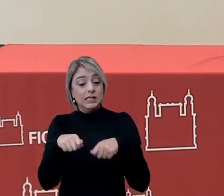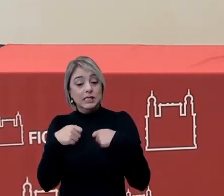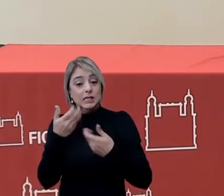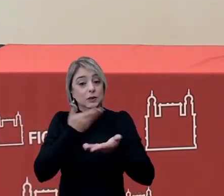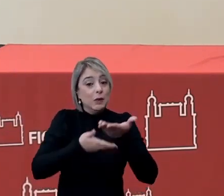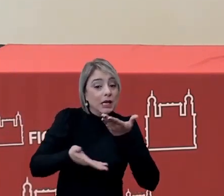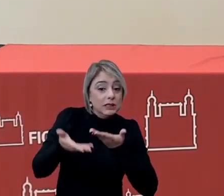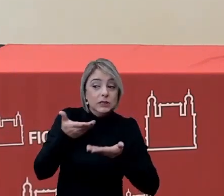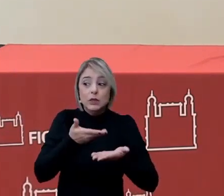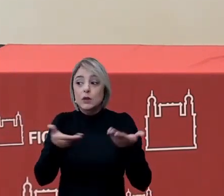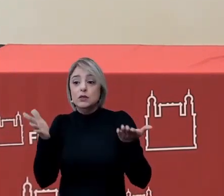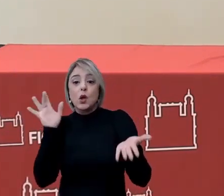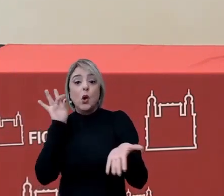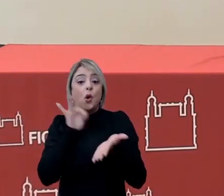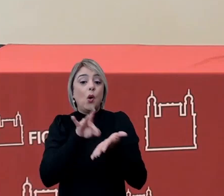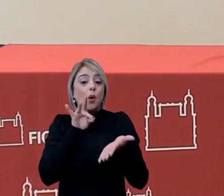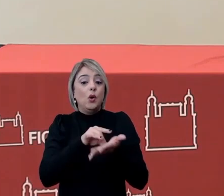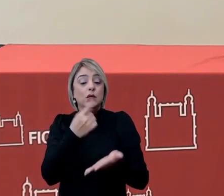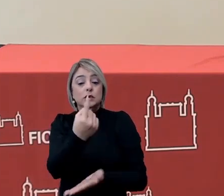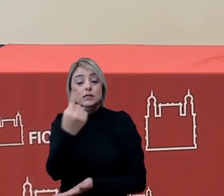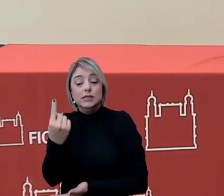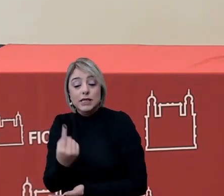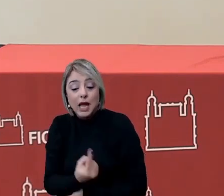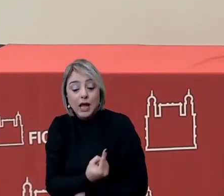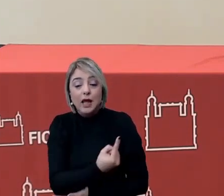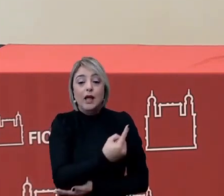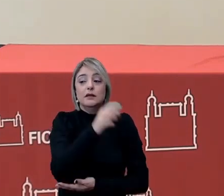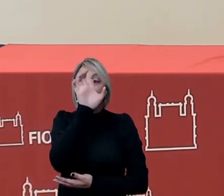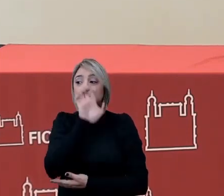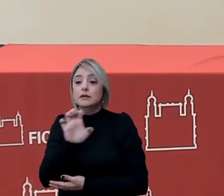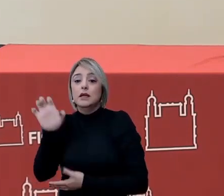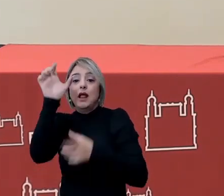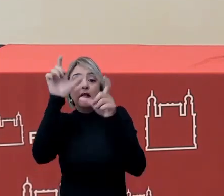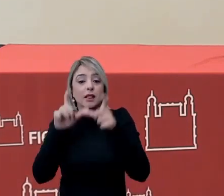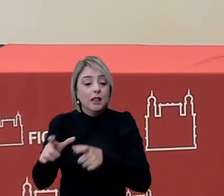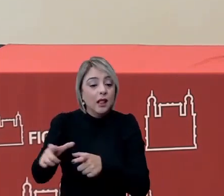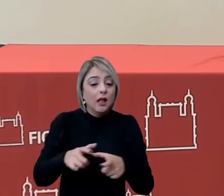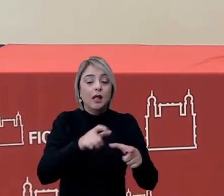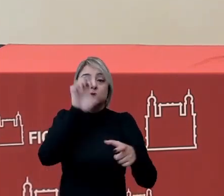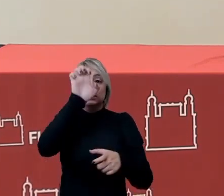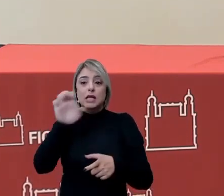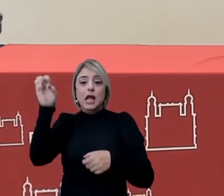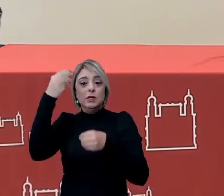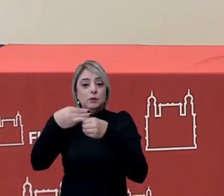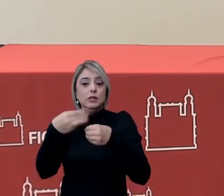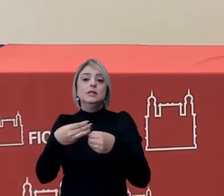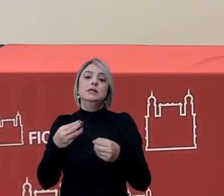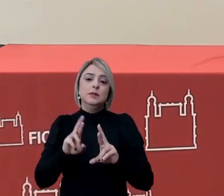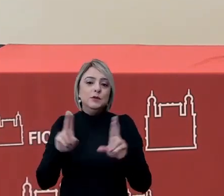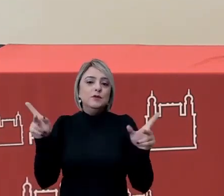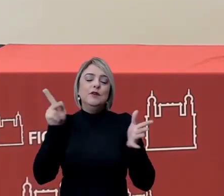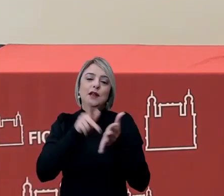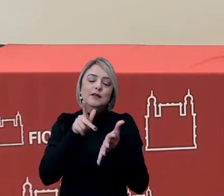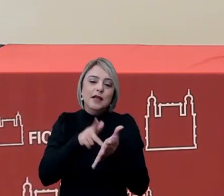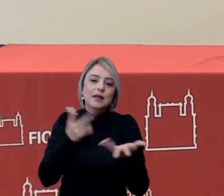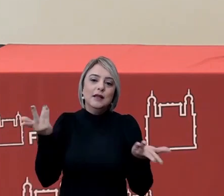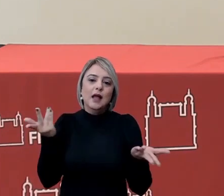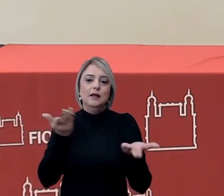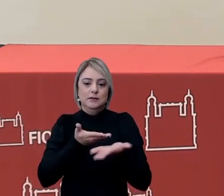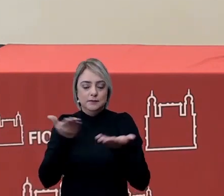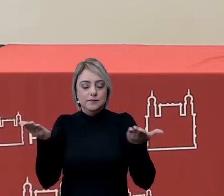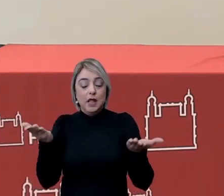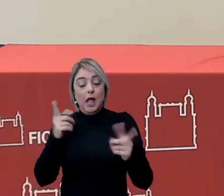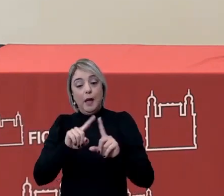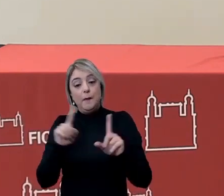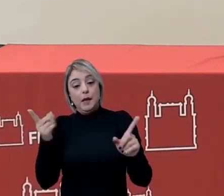de uma articulação com a realidade de cada um de cada local de cada estado e cada município né para a gente viabilizar